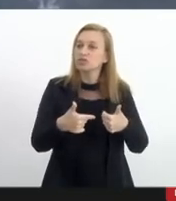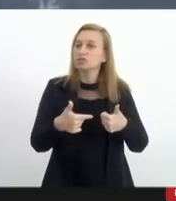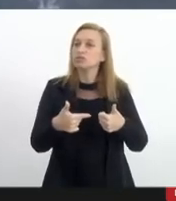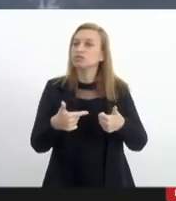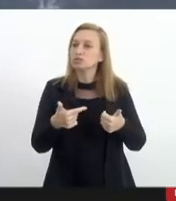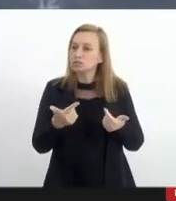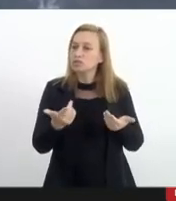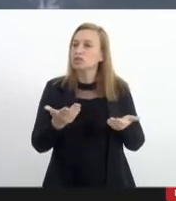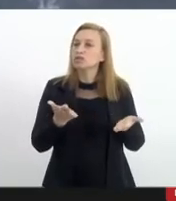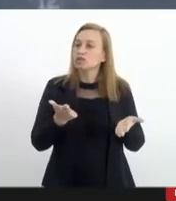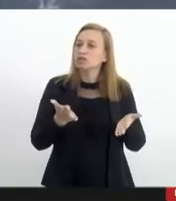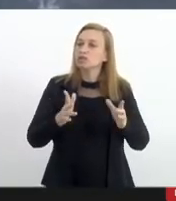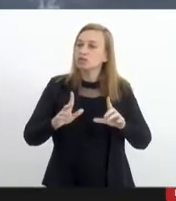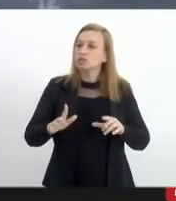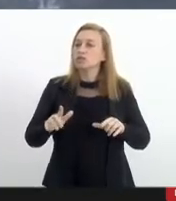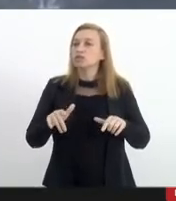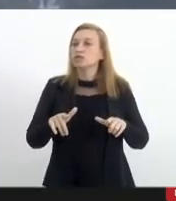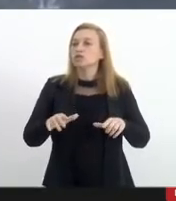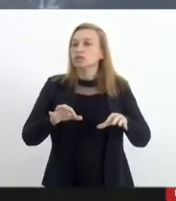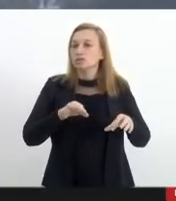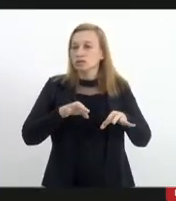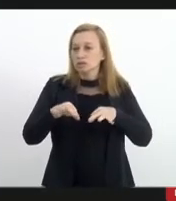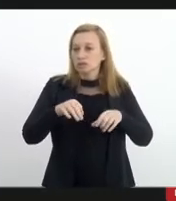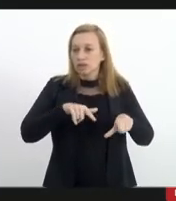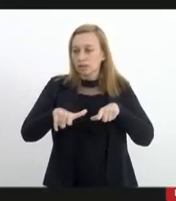de incursões e operações da polícia